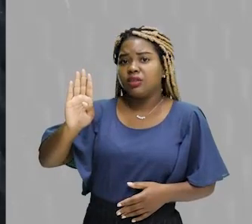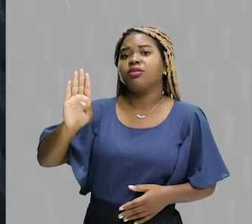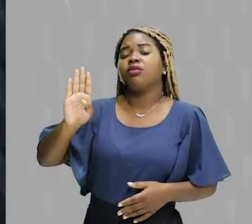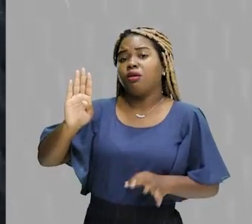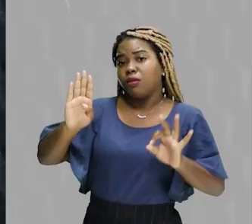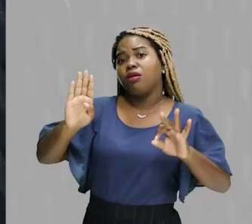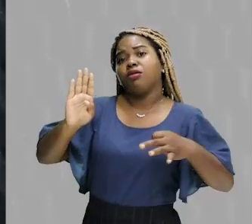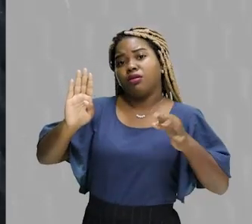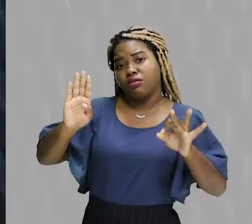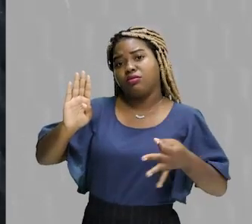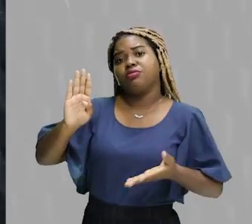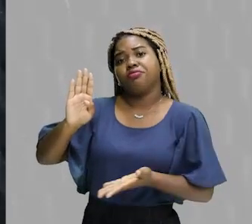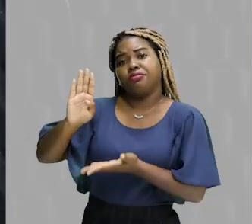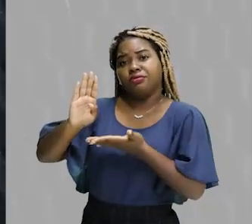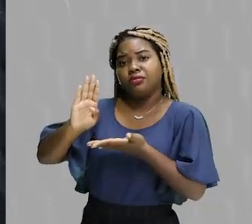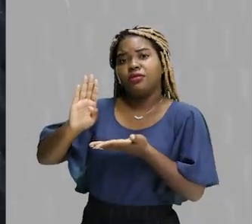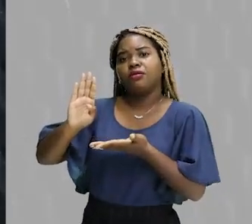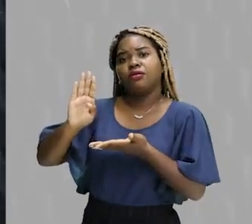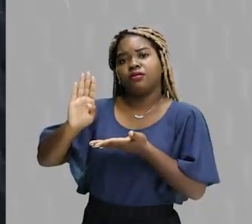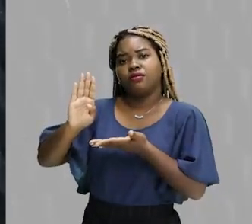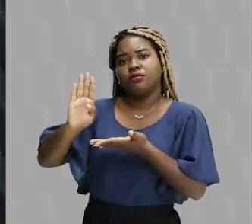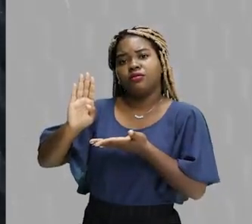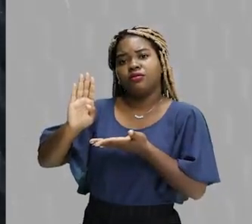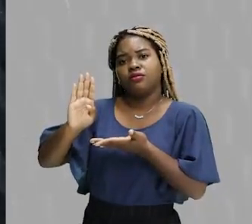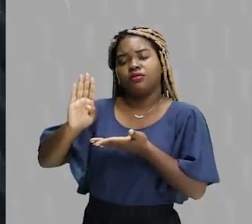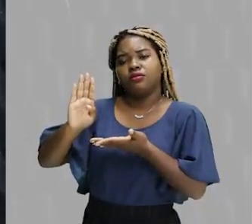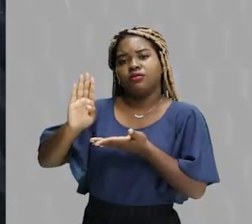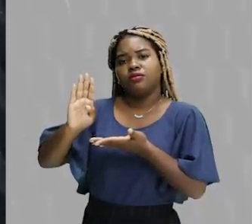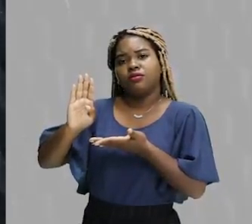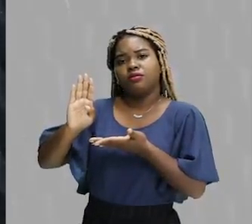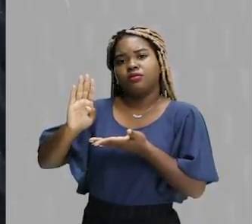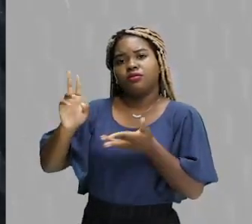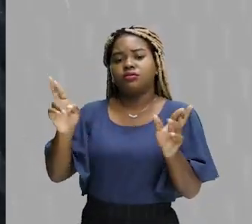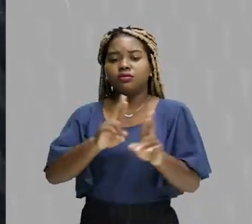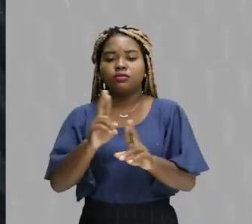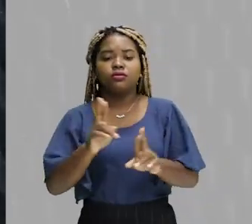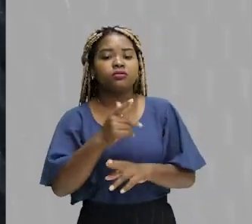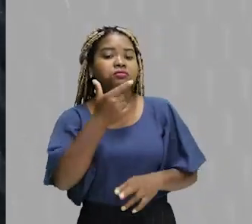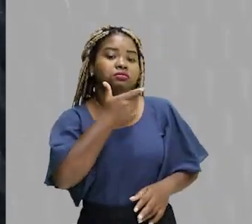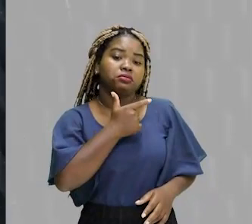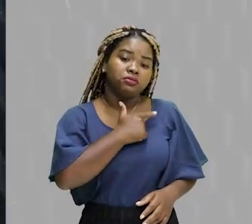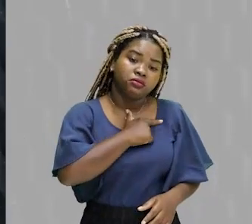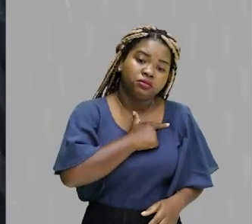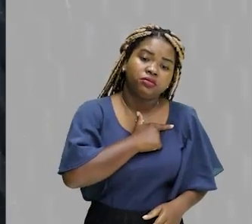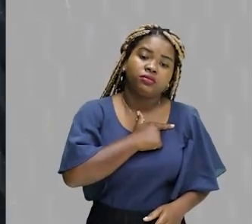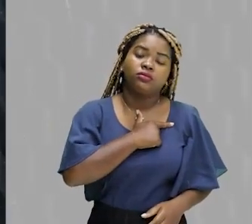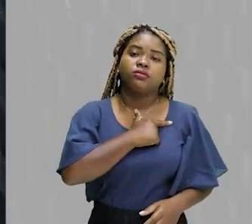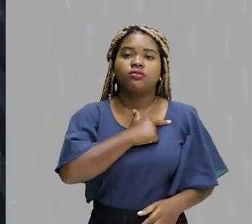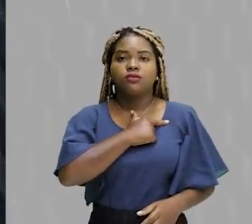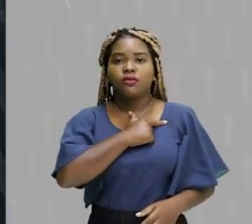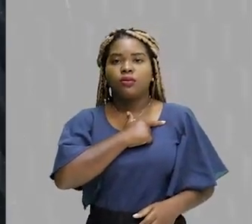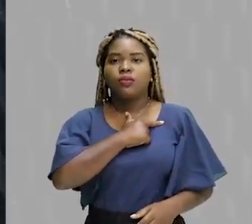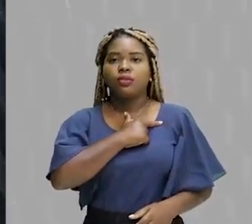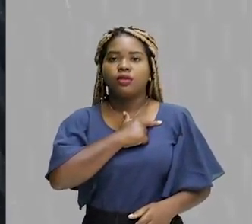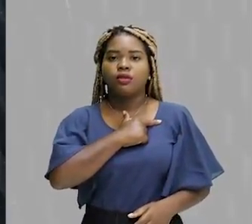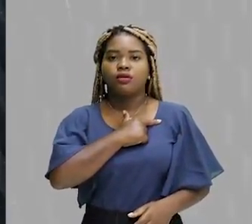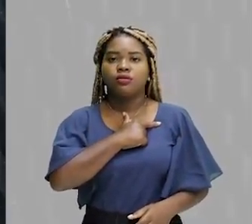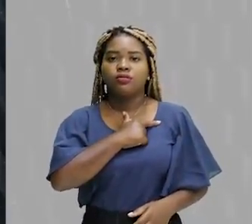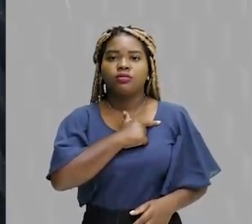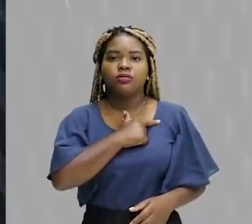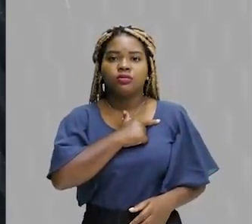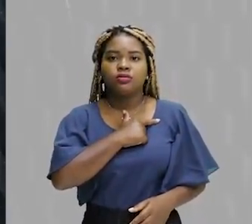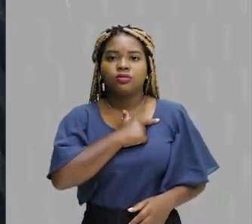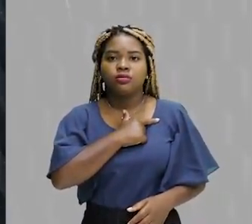apresentar uma proposta legal para a gente assinalar sobre a condição de desagradabilidade. Do desagradável. De estar desagradando